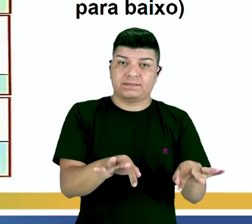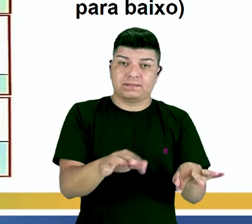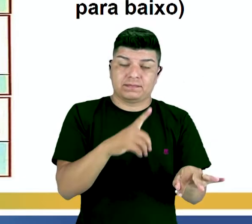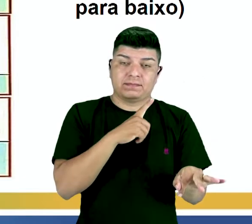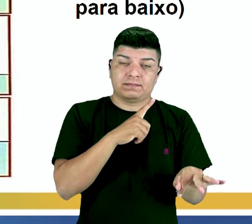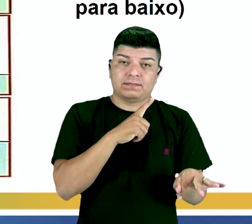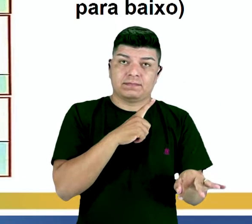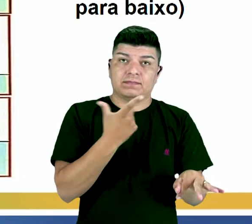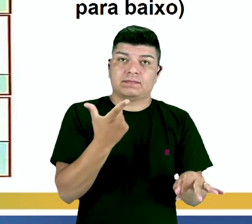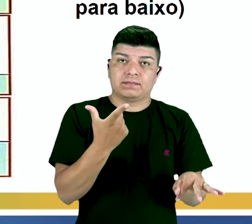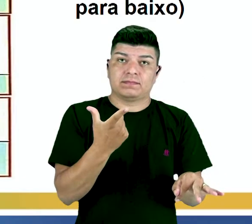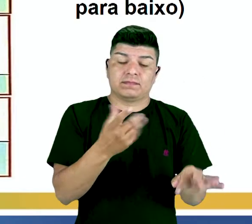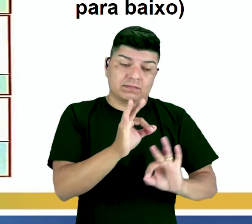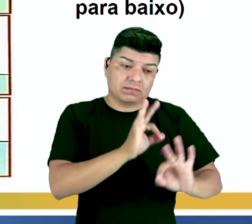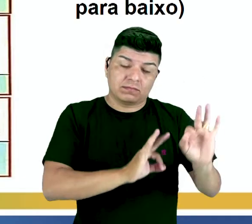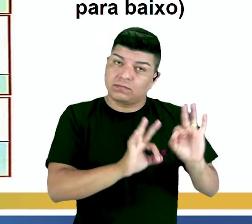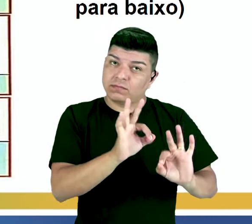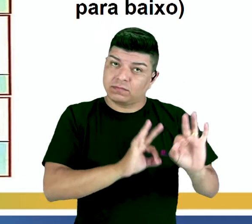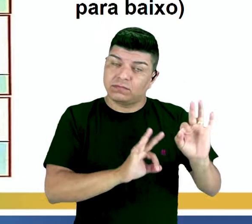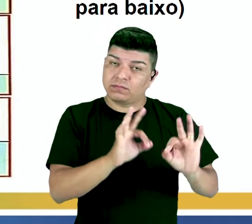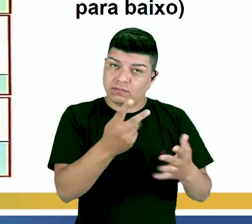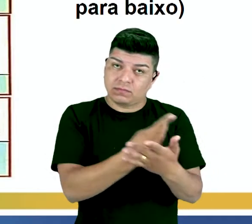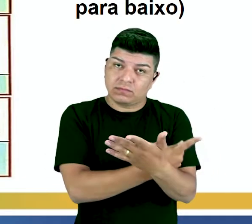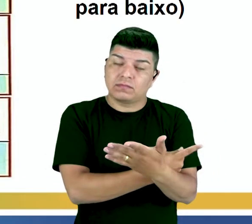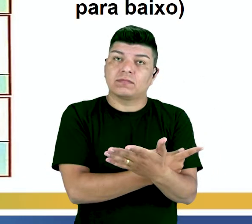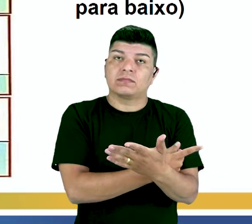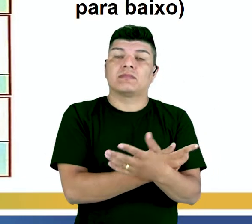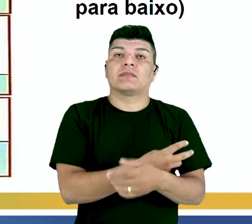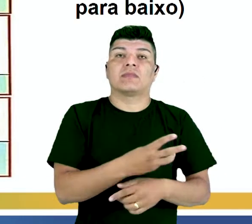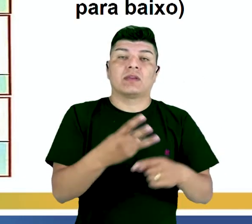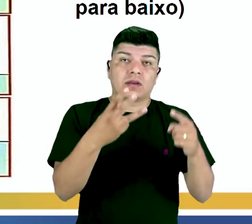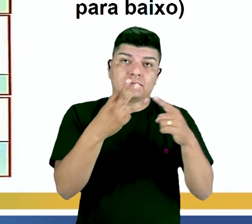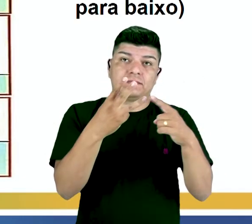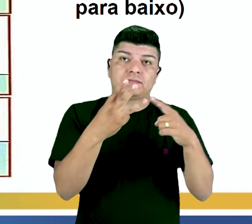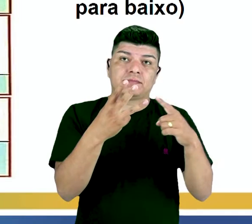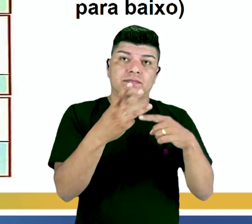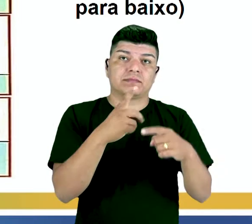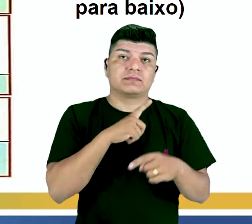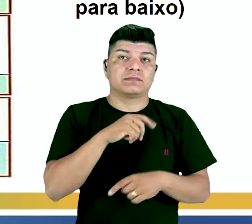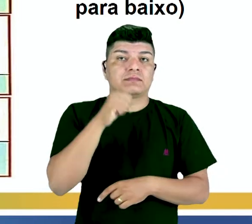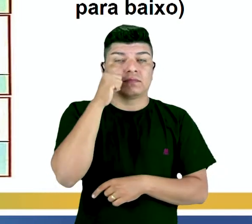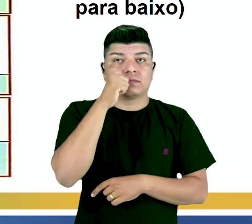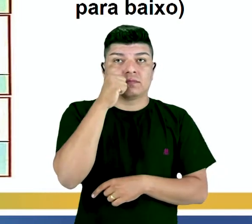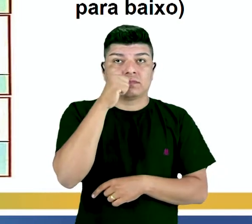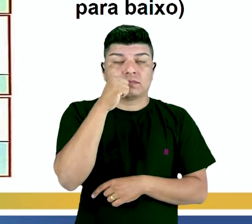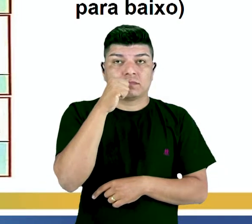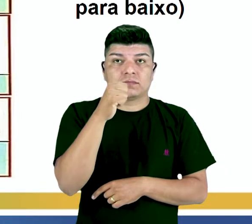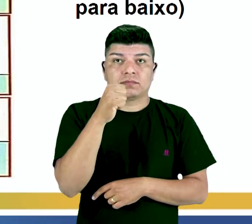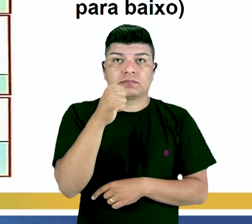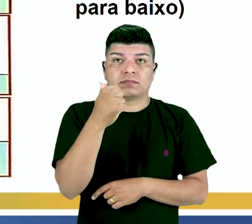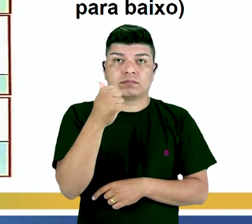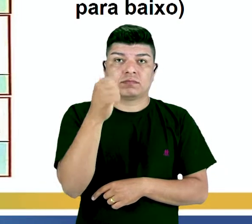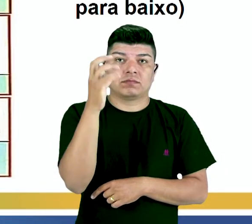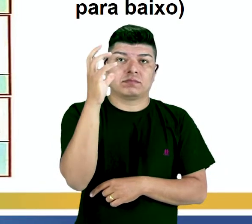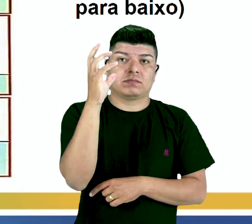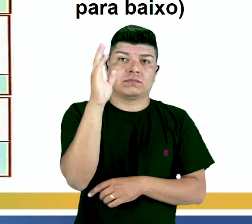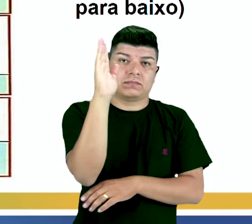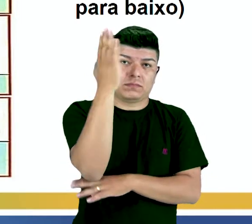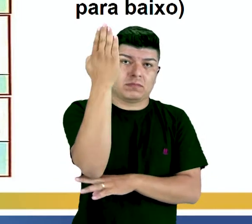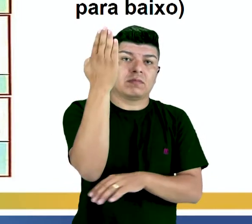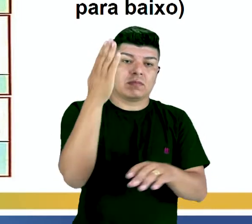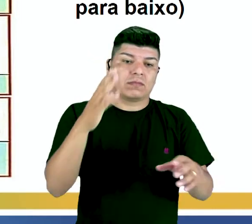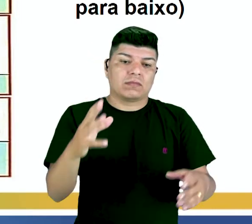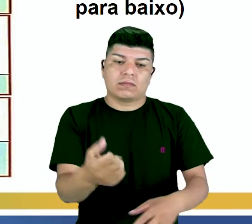dessa ação. A seguir, nós temos uma garota catando galho, né? Coletando,